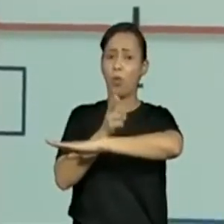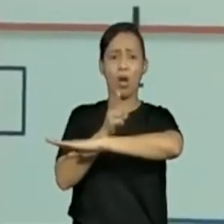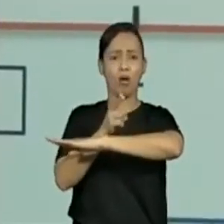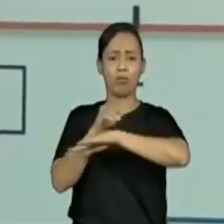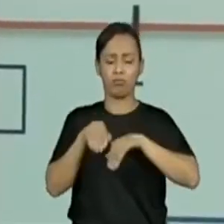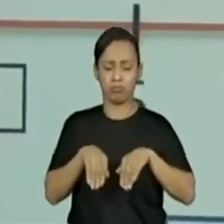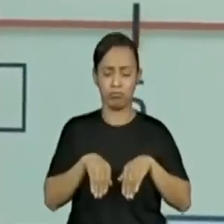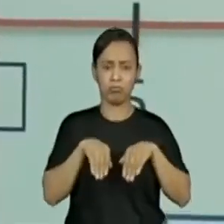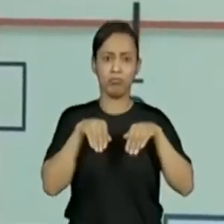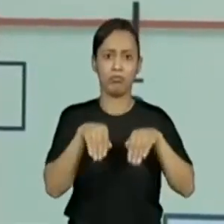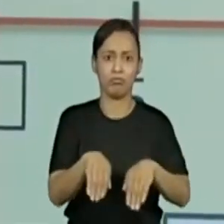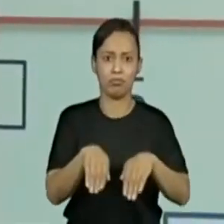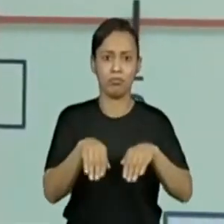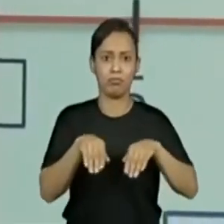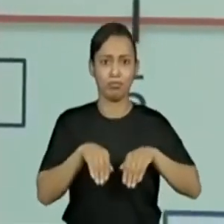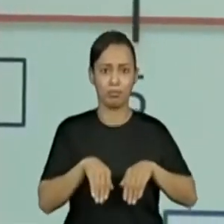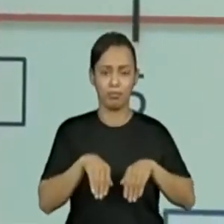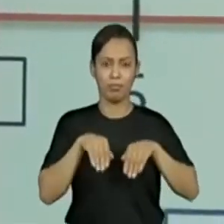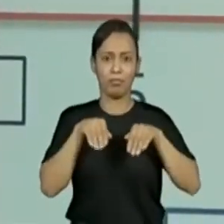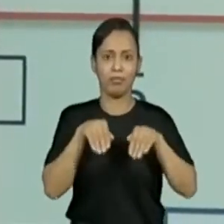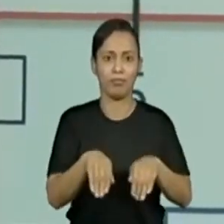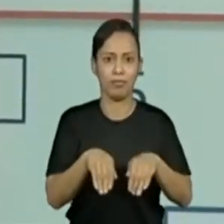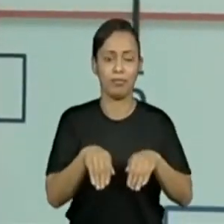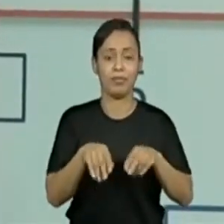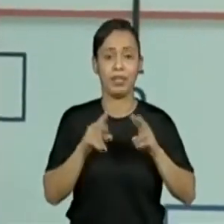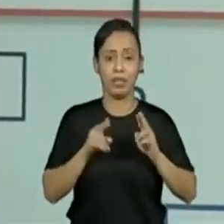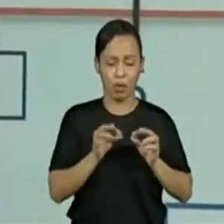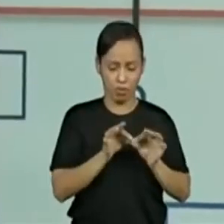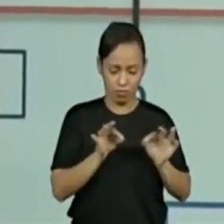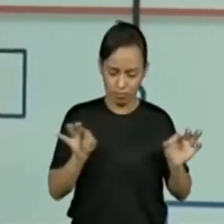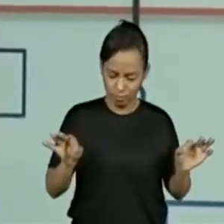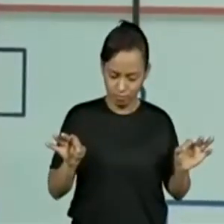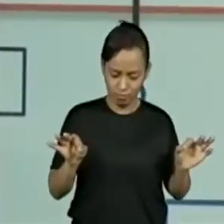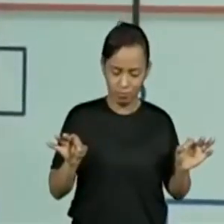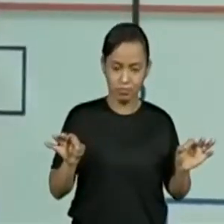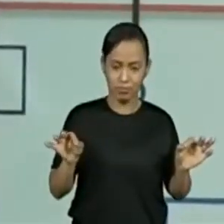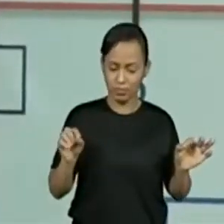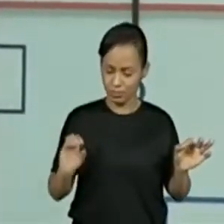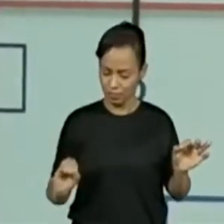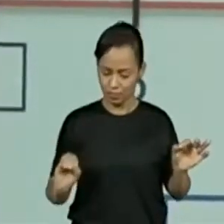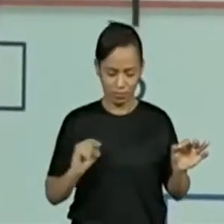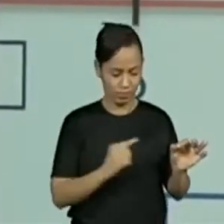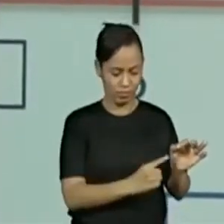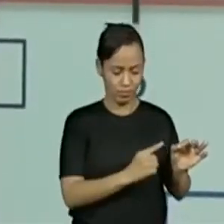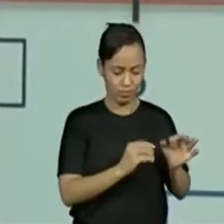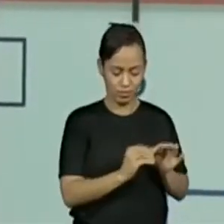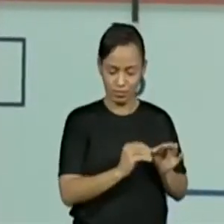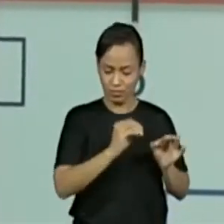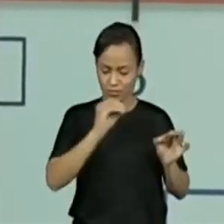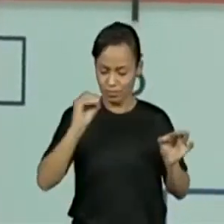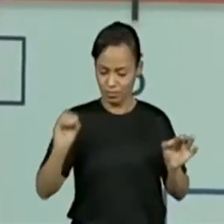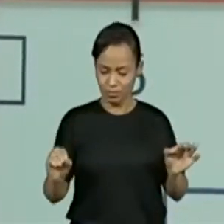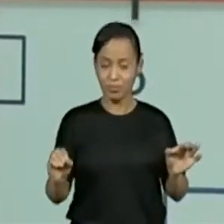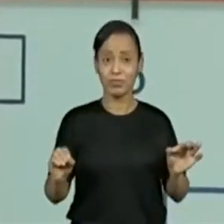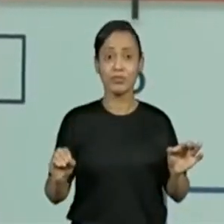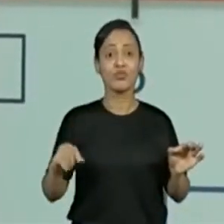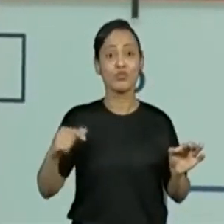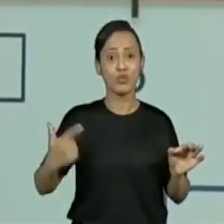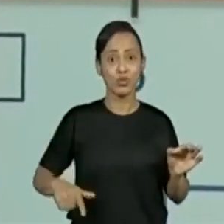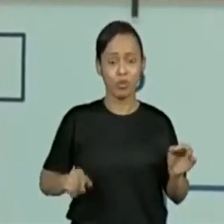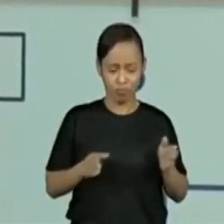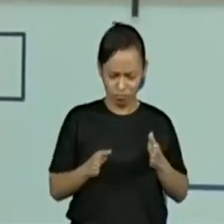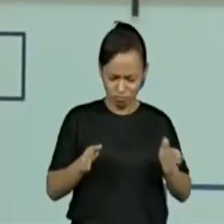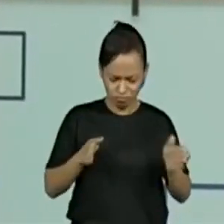opa, mas com a caneta eu vou fazer essa marcação. A gente tem um espaço e um outro espaço. Assim como no salto anterior,